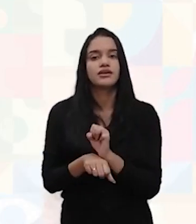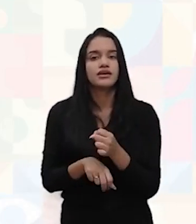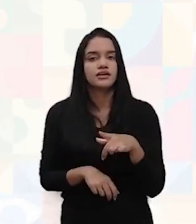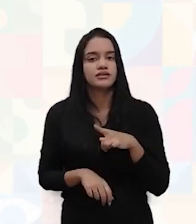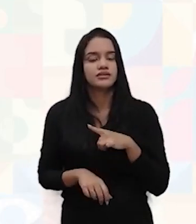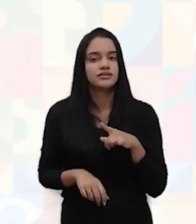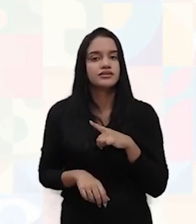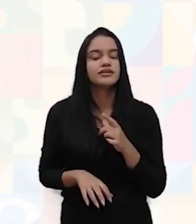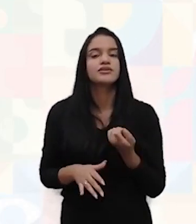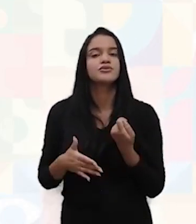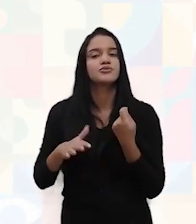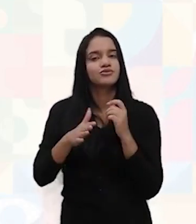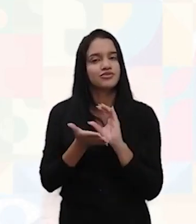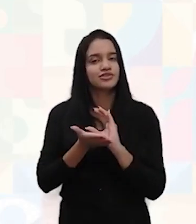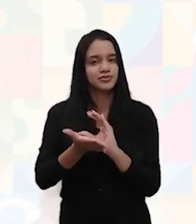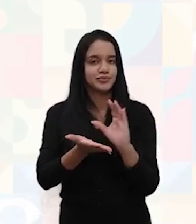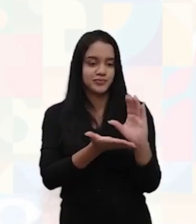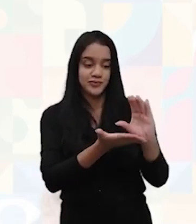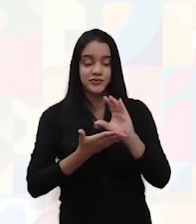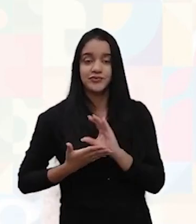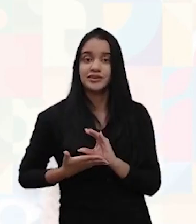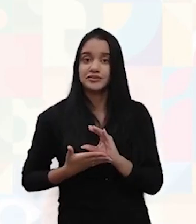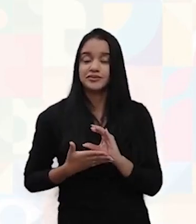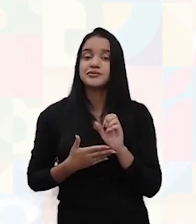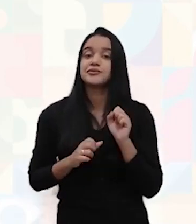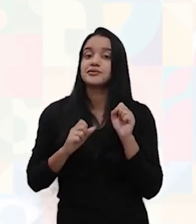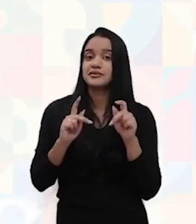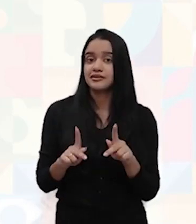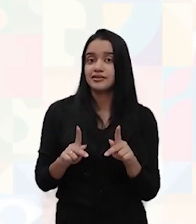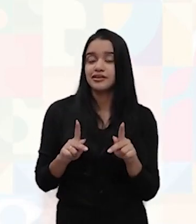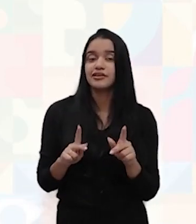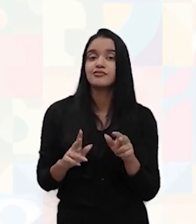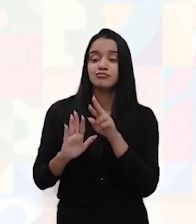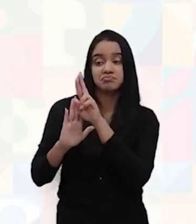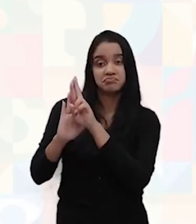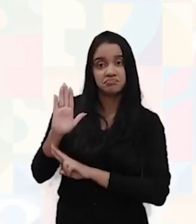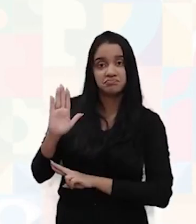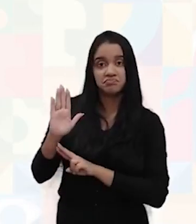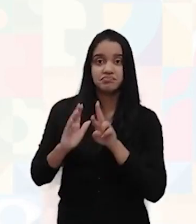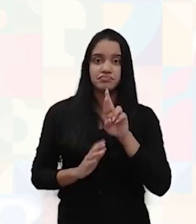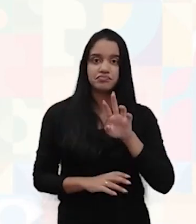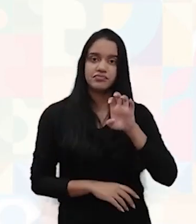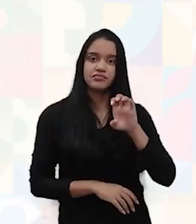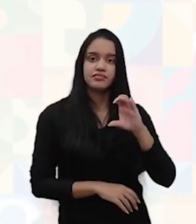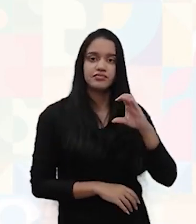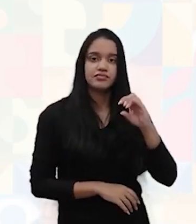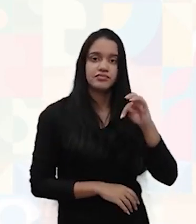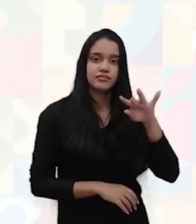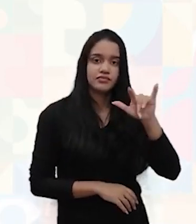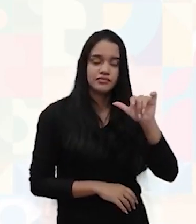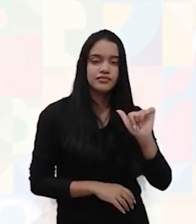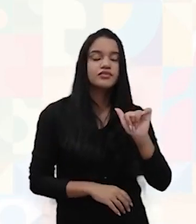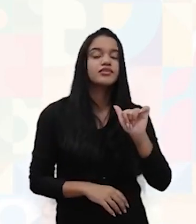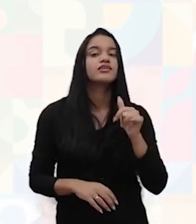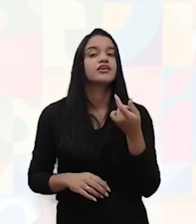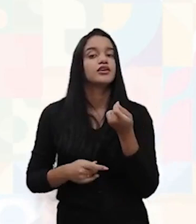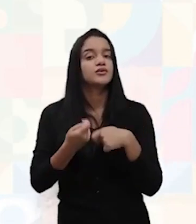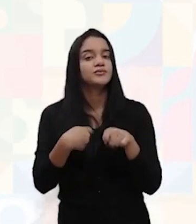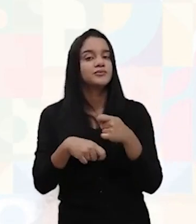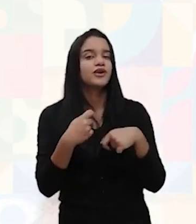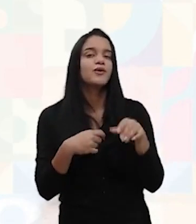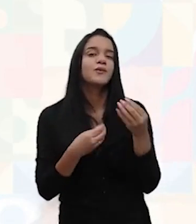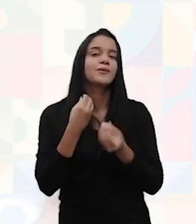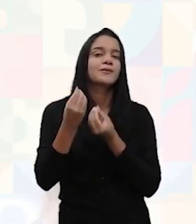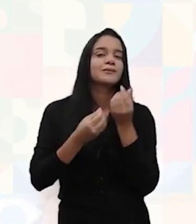retorno desse investimento, tá? E as fontes de receita, tá? Como é que essa receita se desdobra, como é que eu